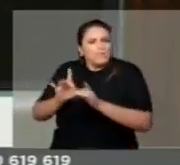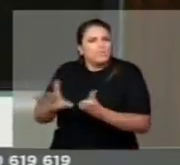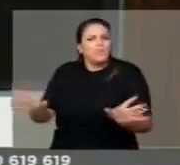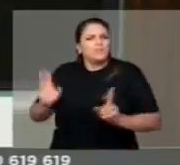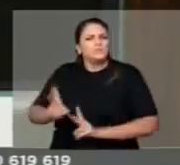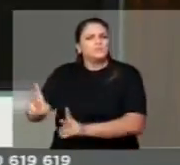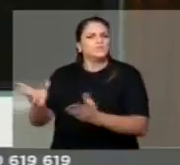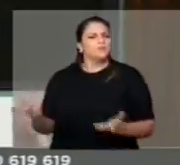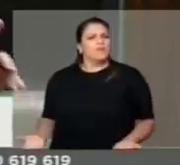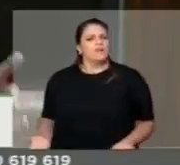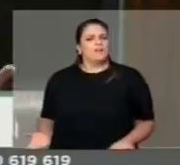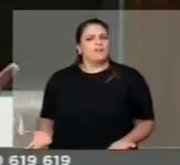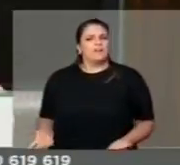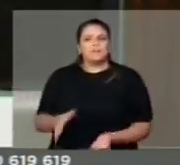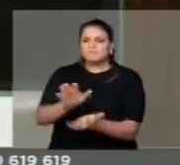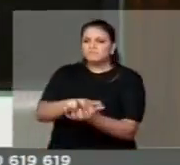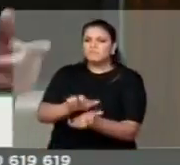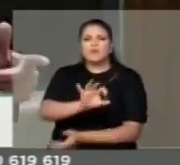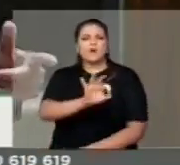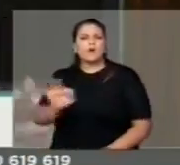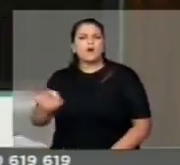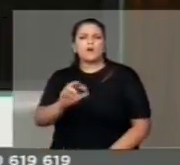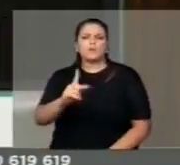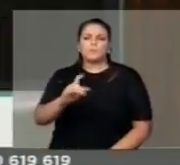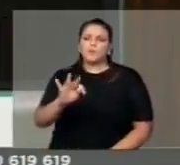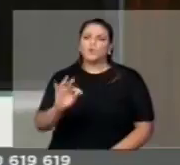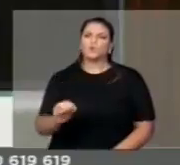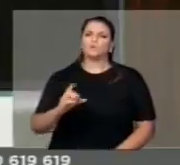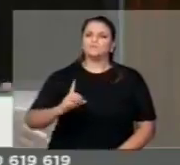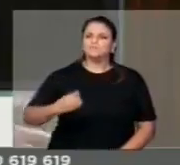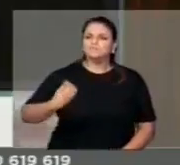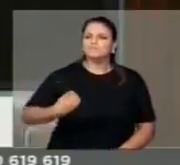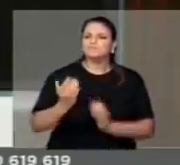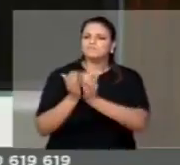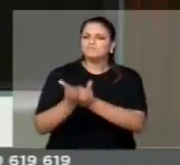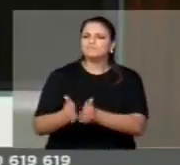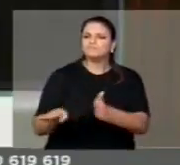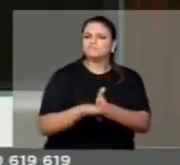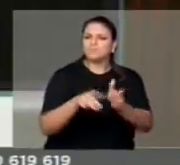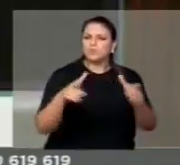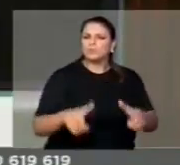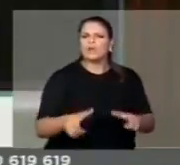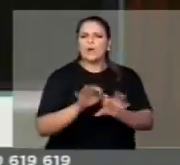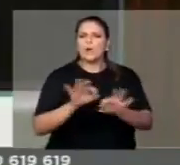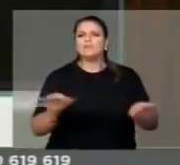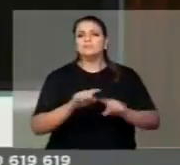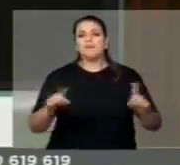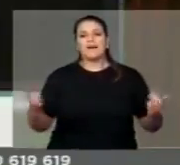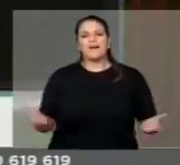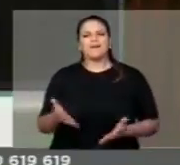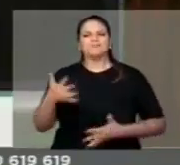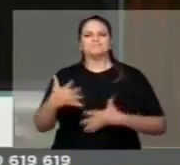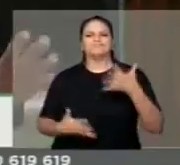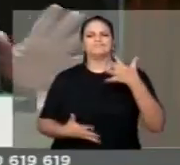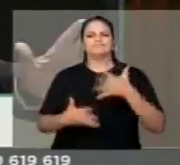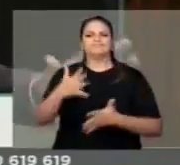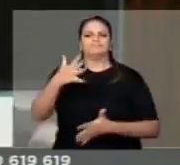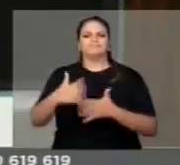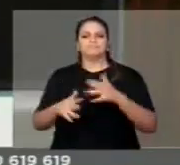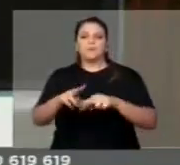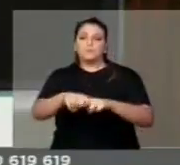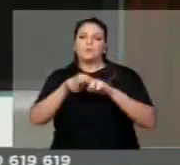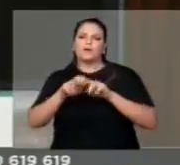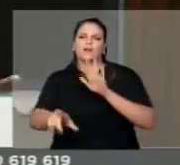porto de Pernambuco, que era um fator de desenvolvimento em Pernambuco, está estrangulado por conta de uma legislação que